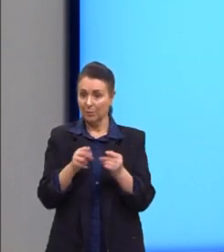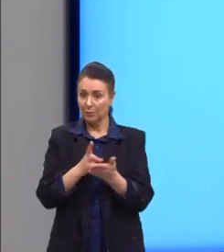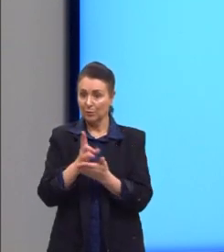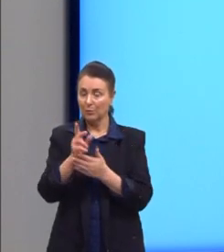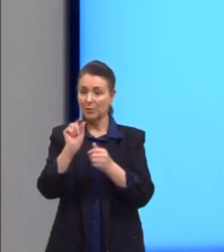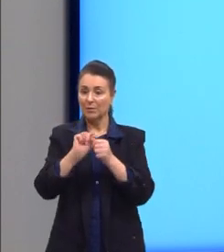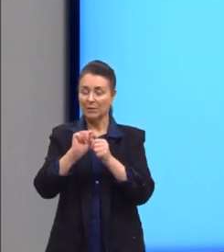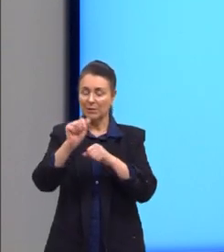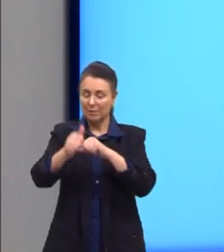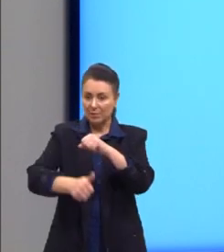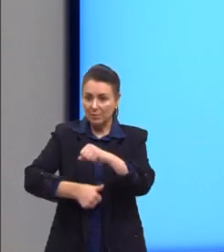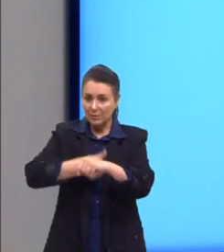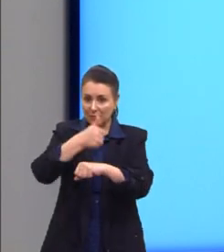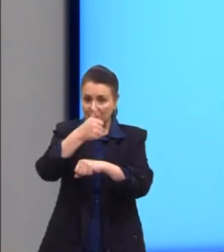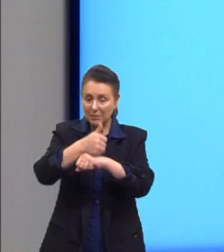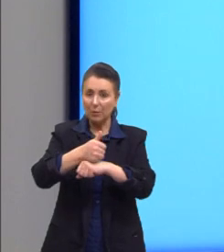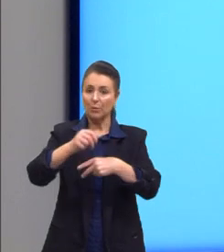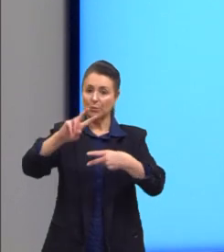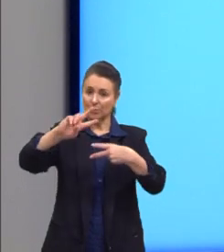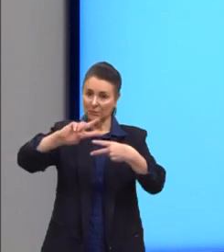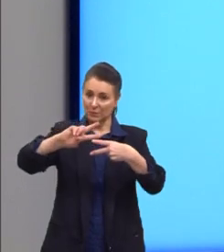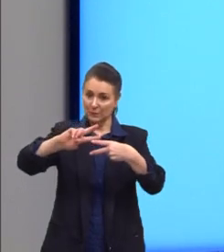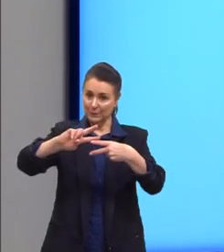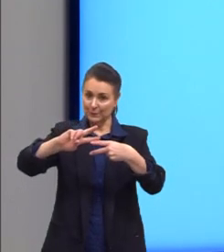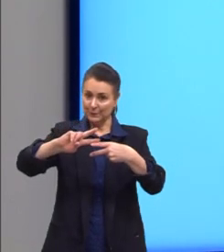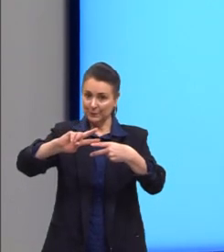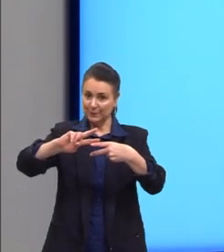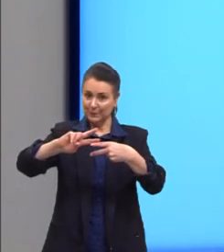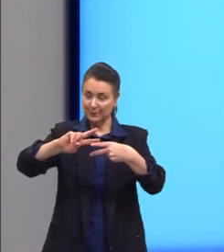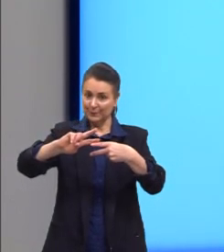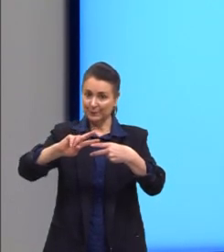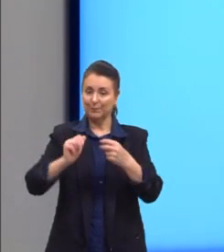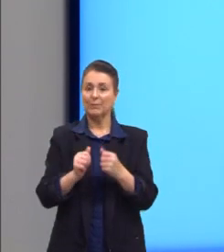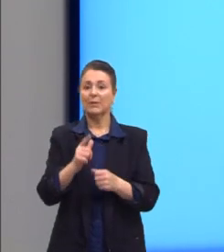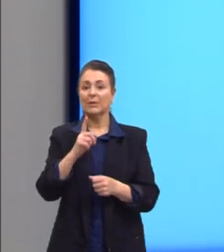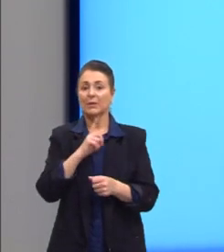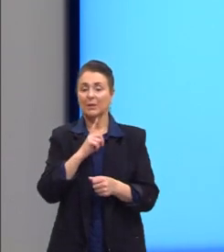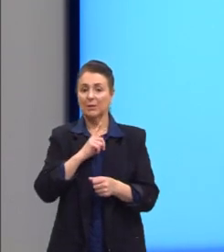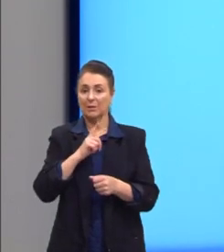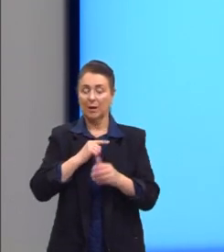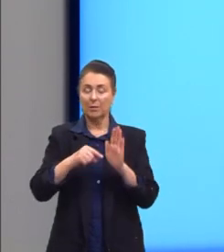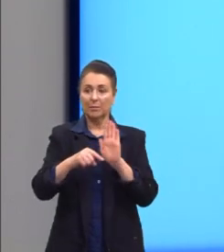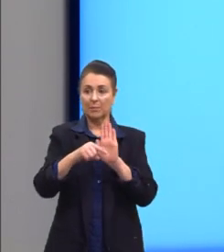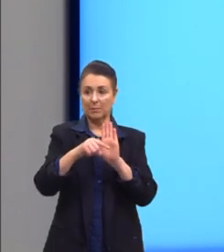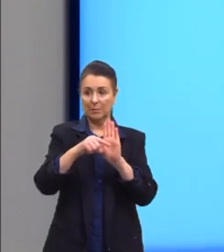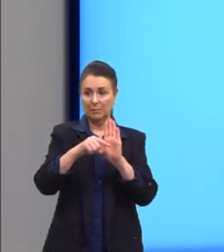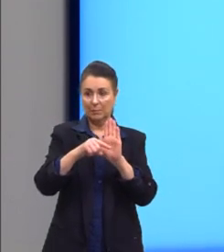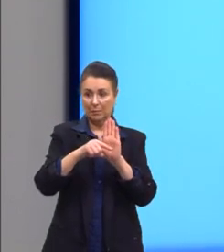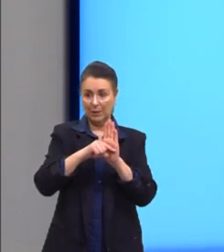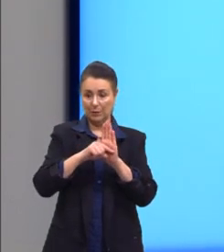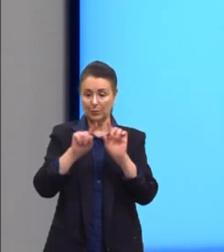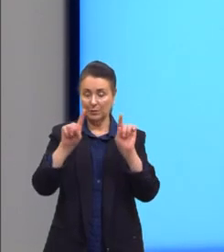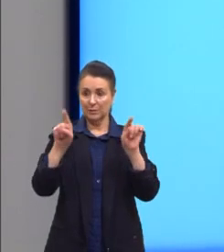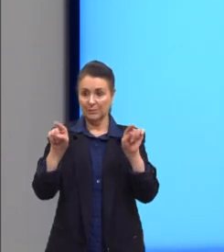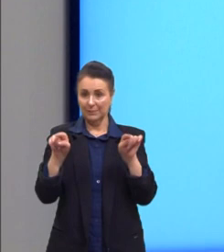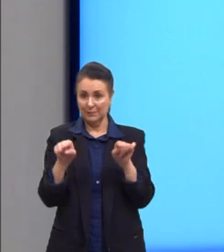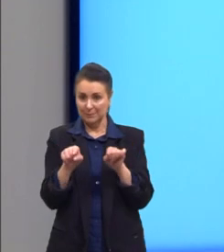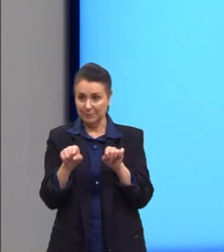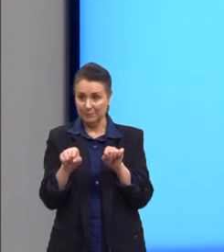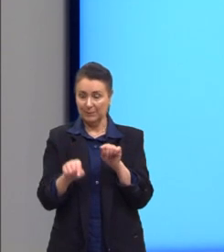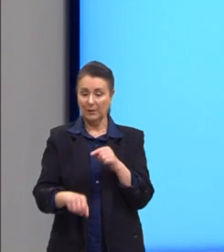fazer essa substituição dos coeficientes. Então, nós teríamos menos, entre parênteses,